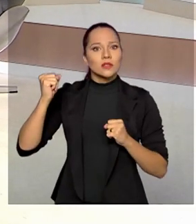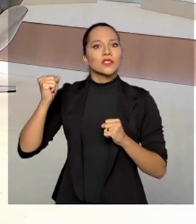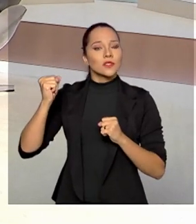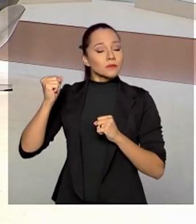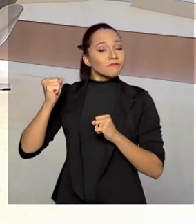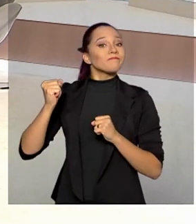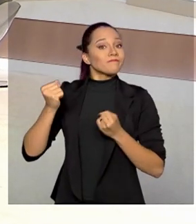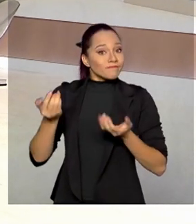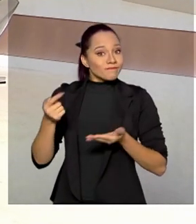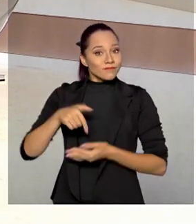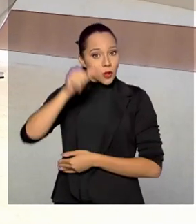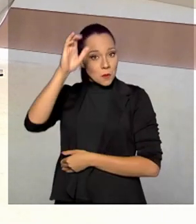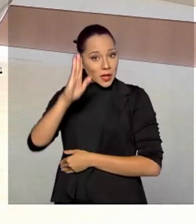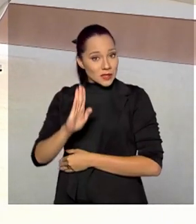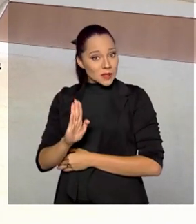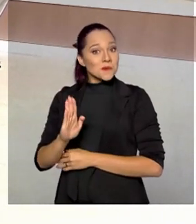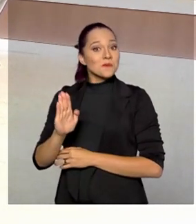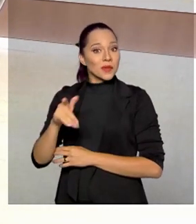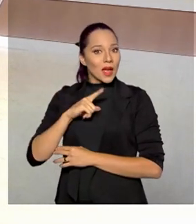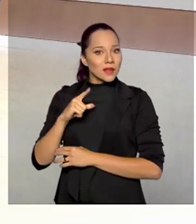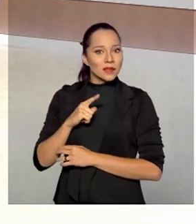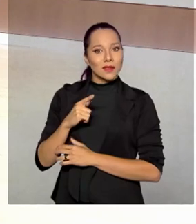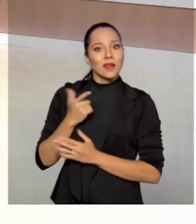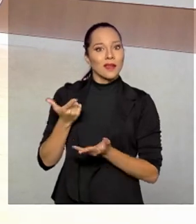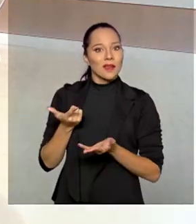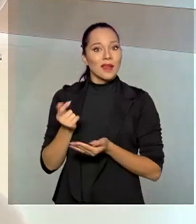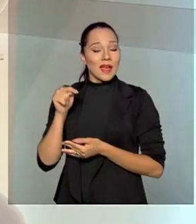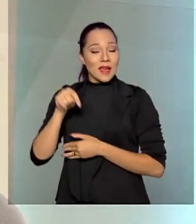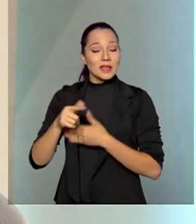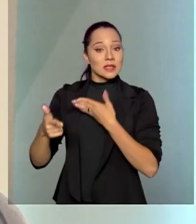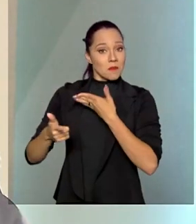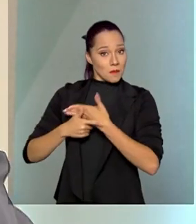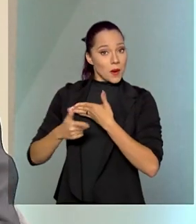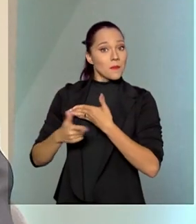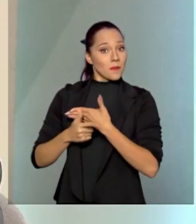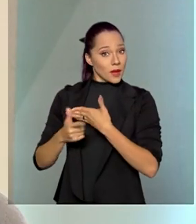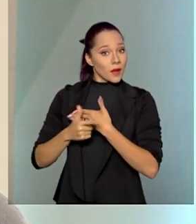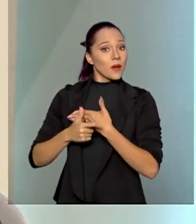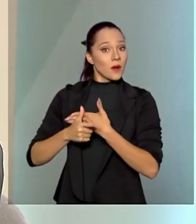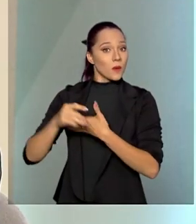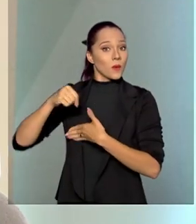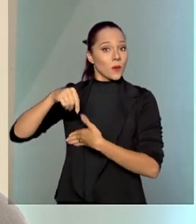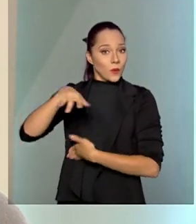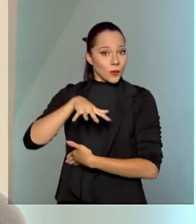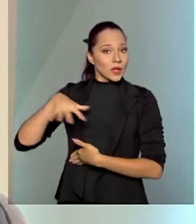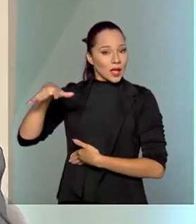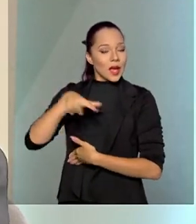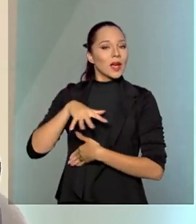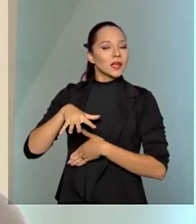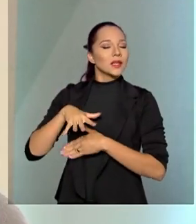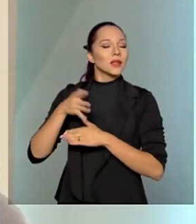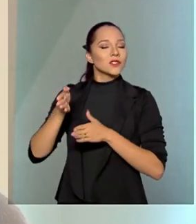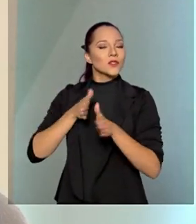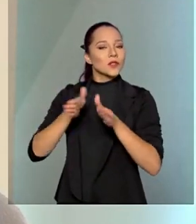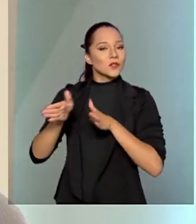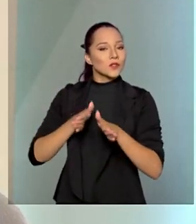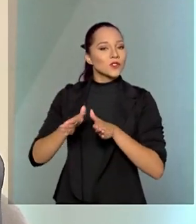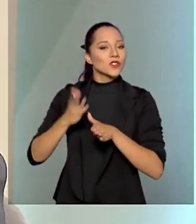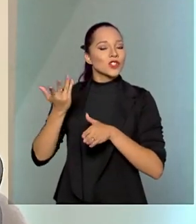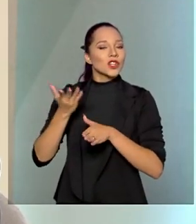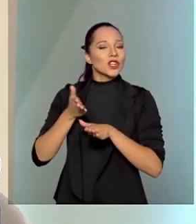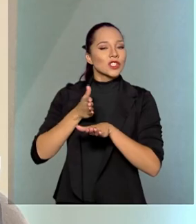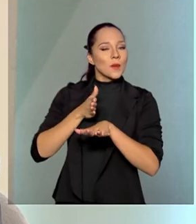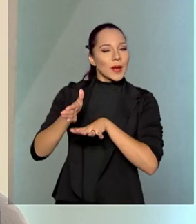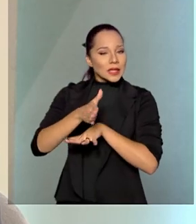leva o Brasil a ter esse papel dentro da matriz energética mundial.